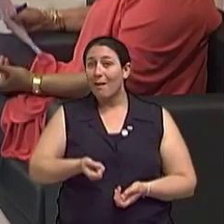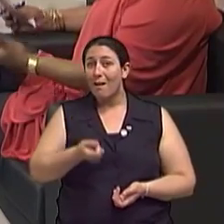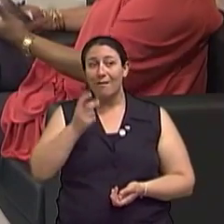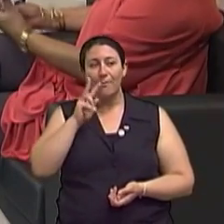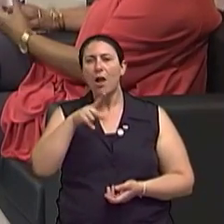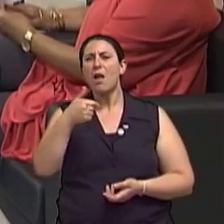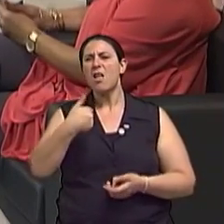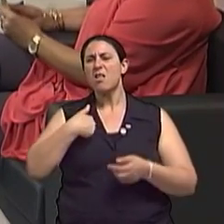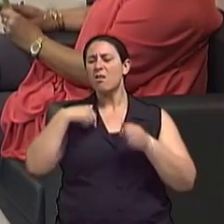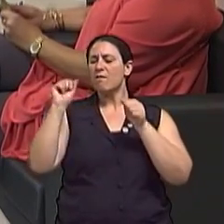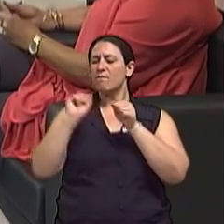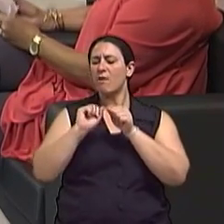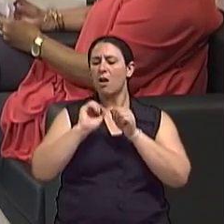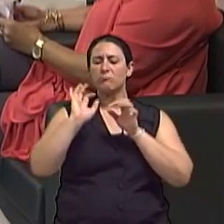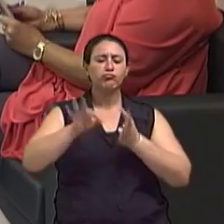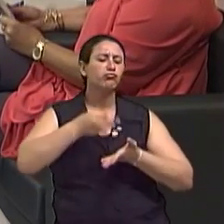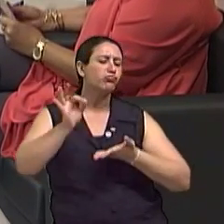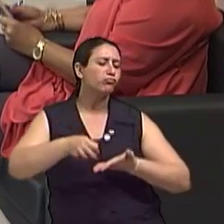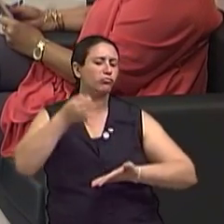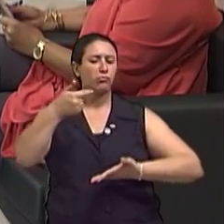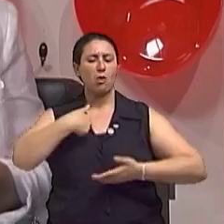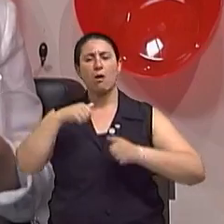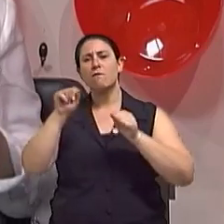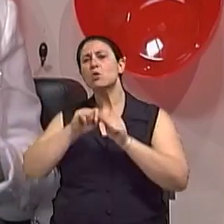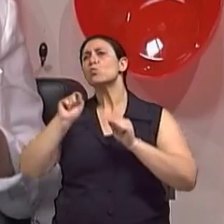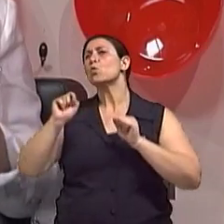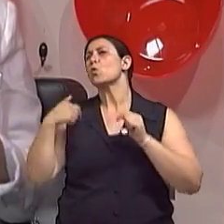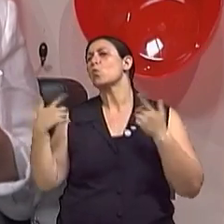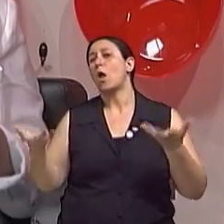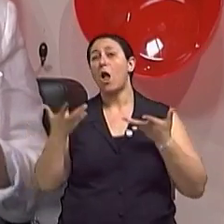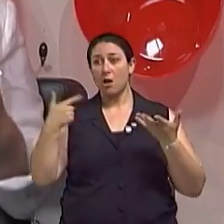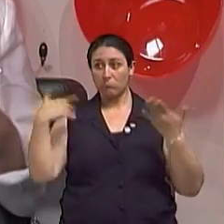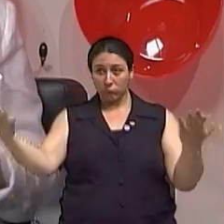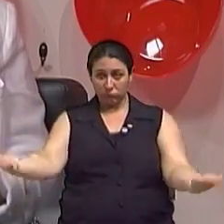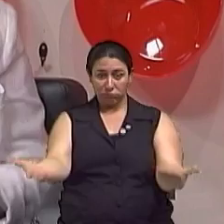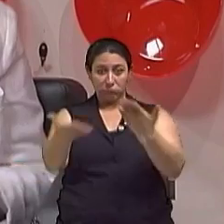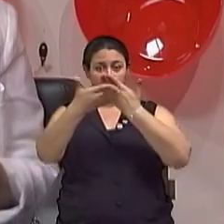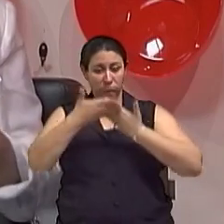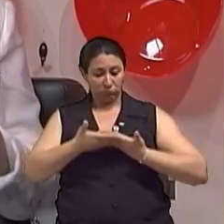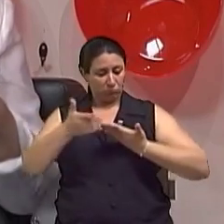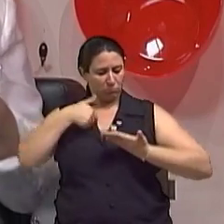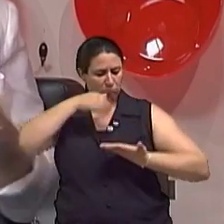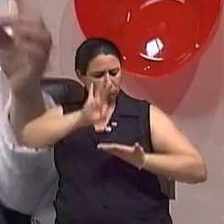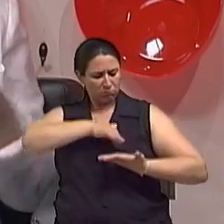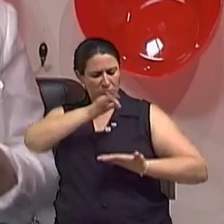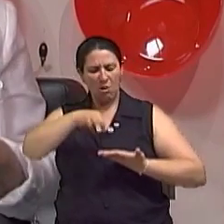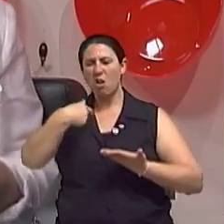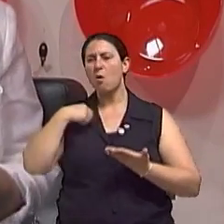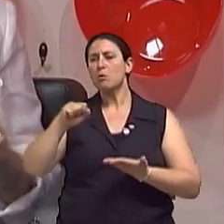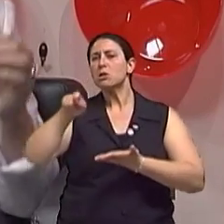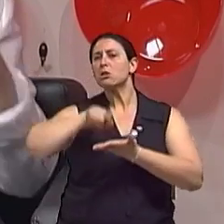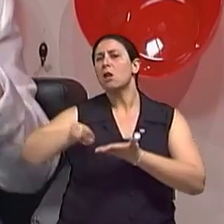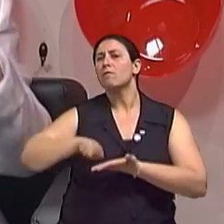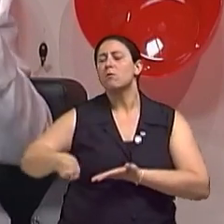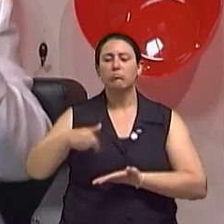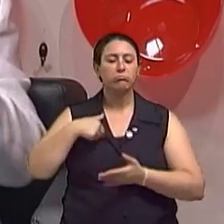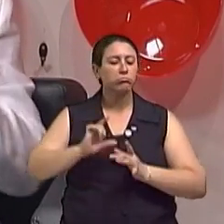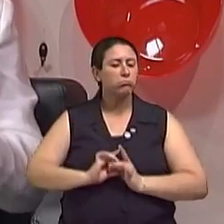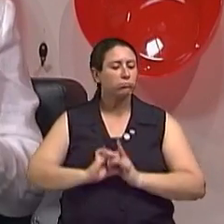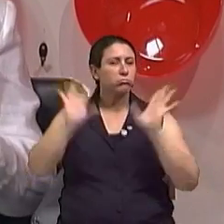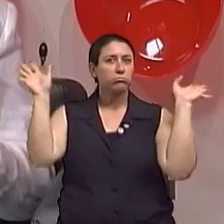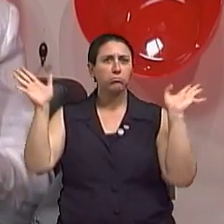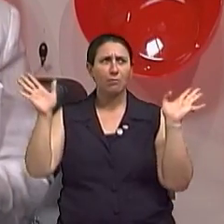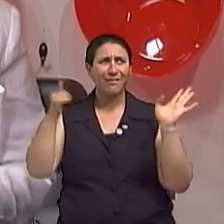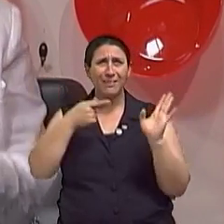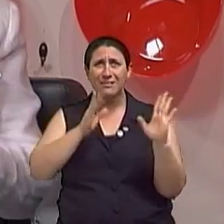uma renda, eu não preciso de ninguém, eu faço o que eu quiser. Então, se eu tendo uma renda que basta para eu viver, eu posso escrever, fazer o que eu quiser. Então, isso para